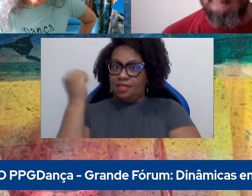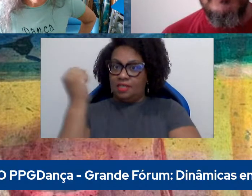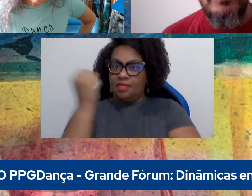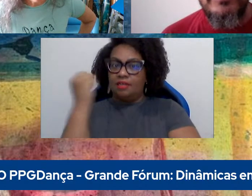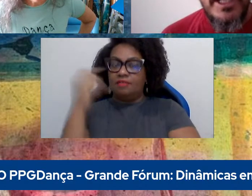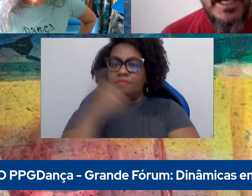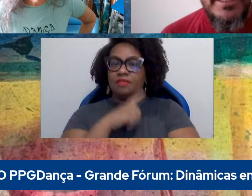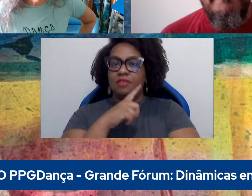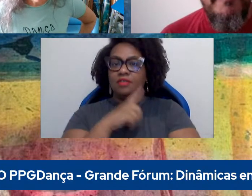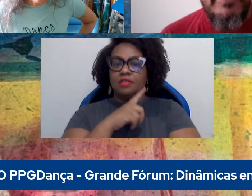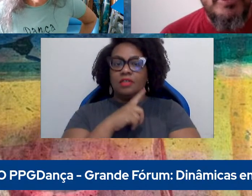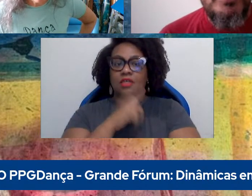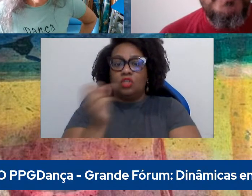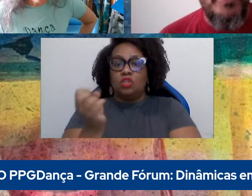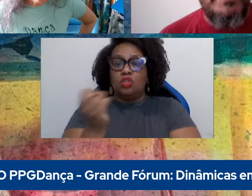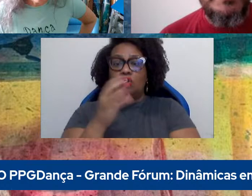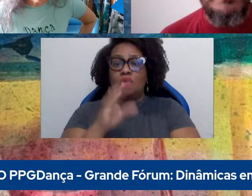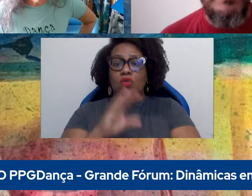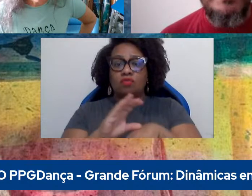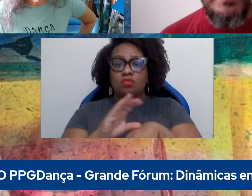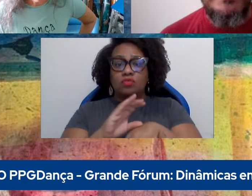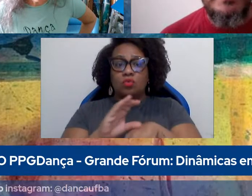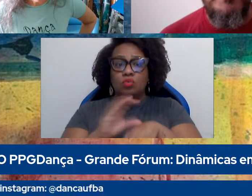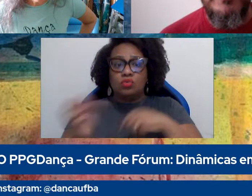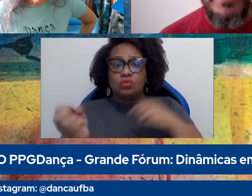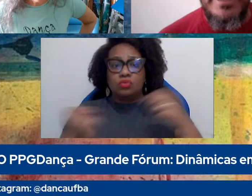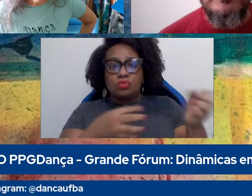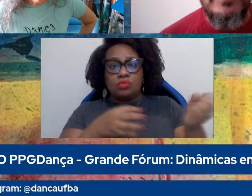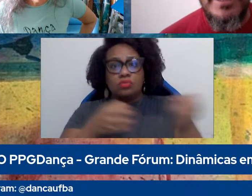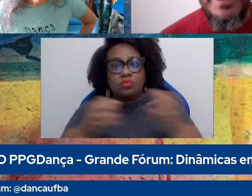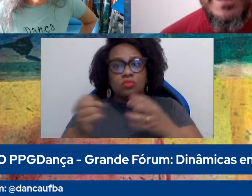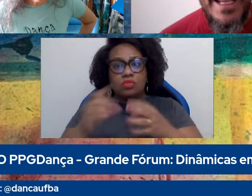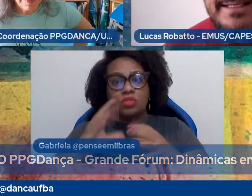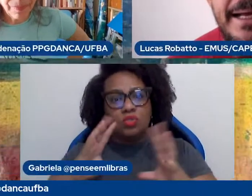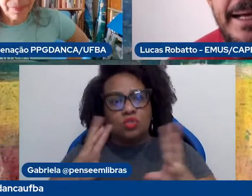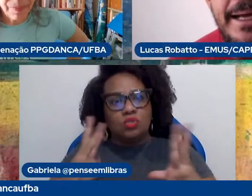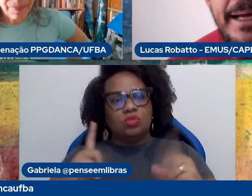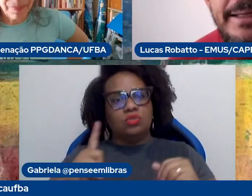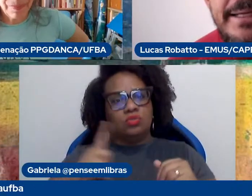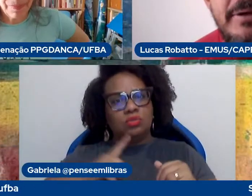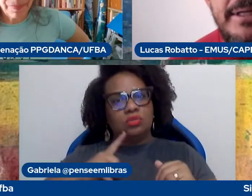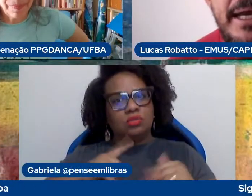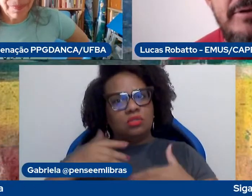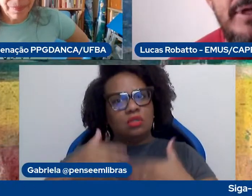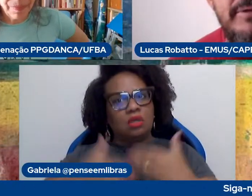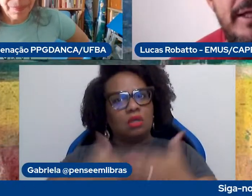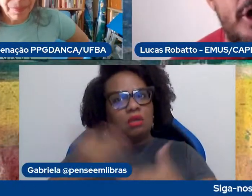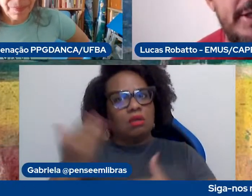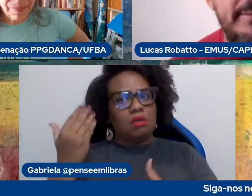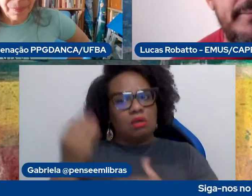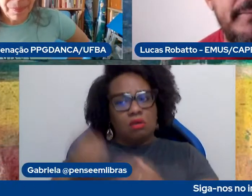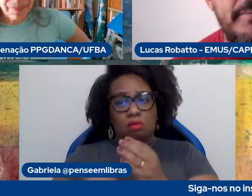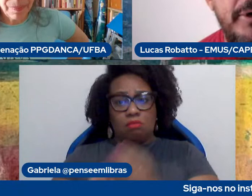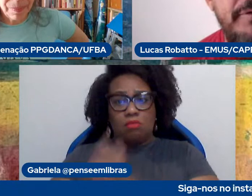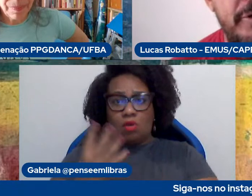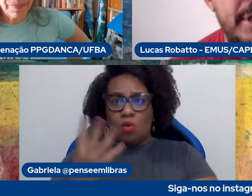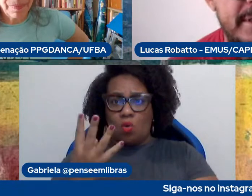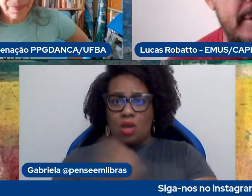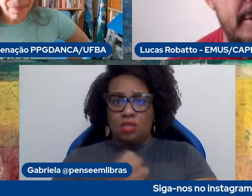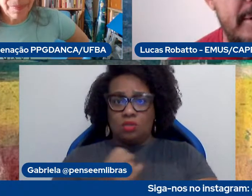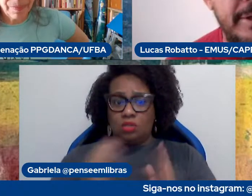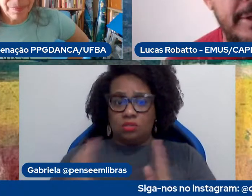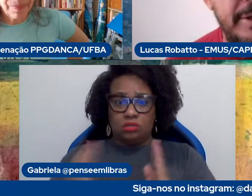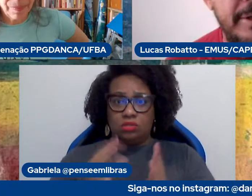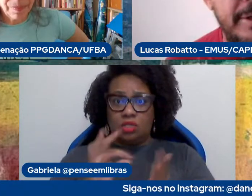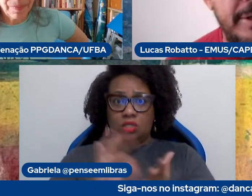chamada de novos cursos, e todos os programas que são recentes, que foram criados nesse quadrinho, não tem nota, porque foi uma